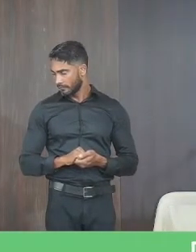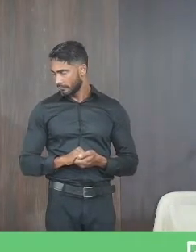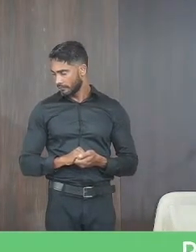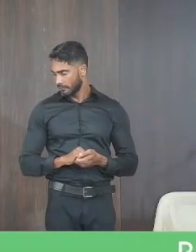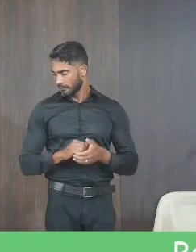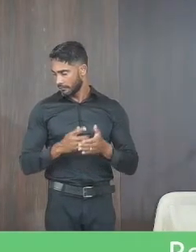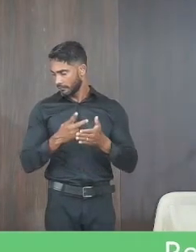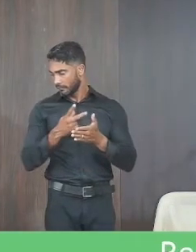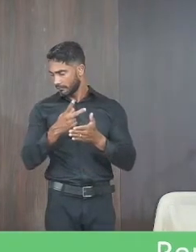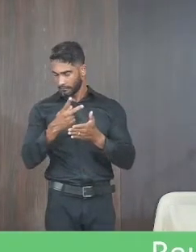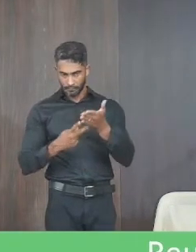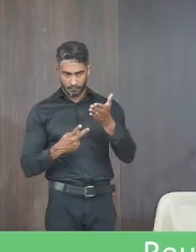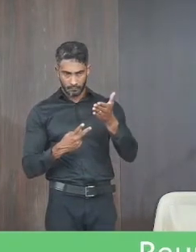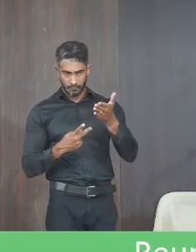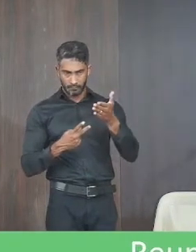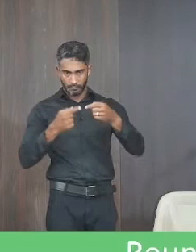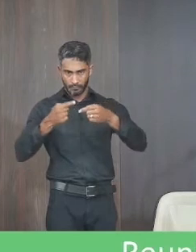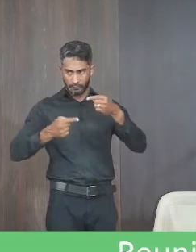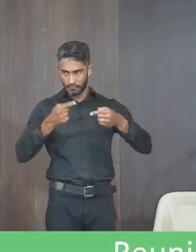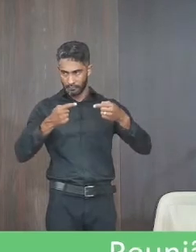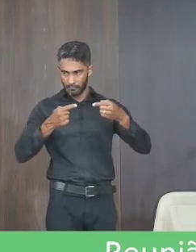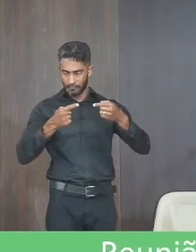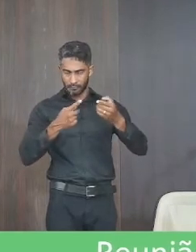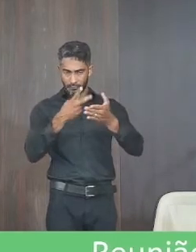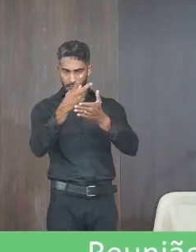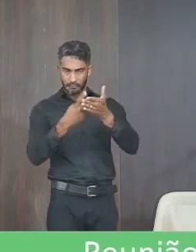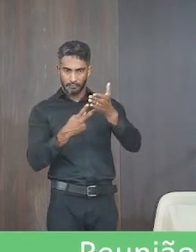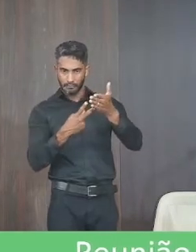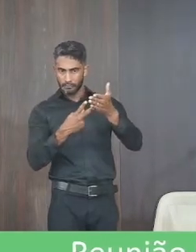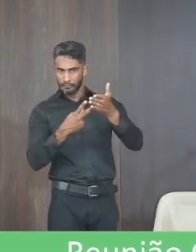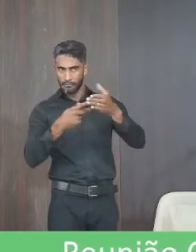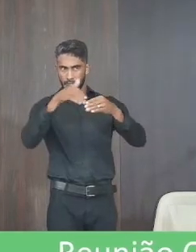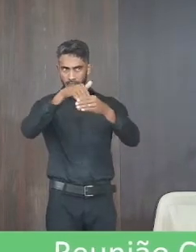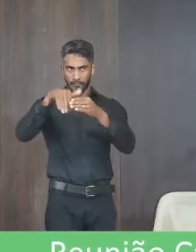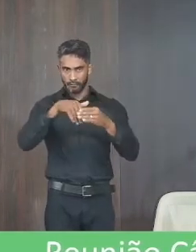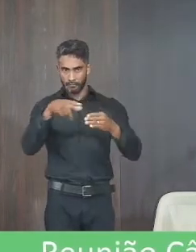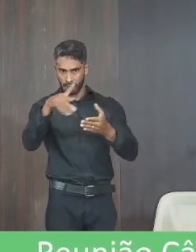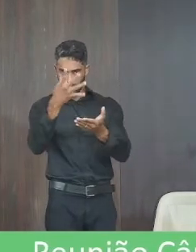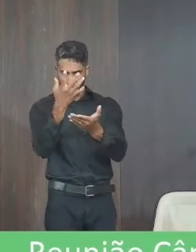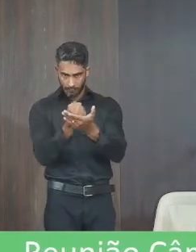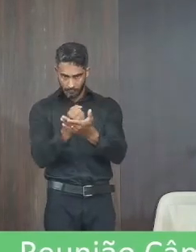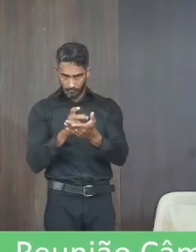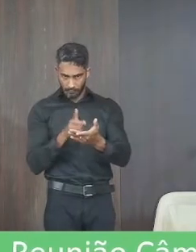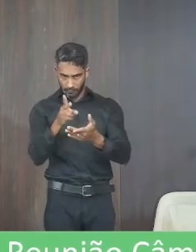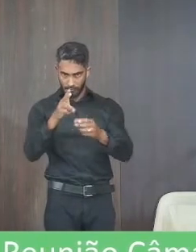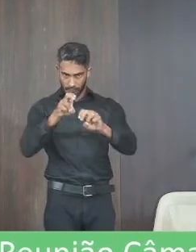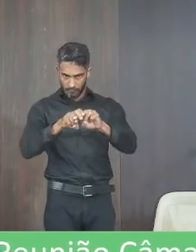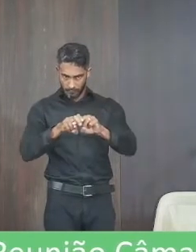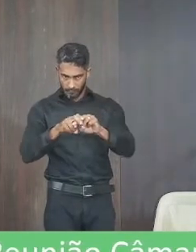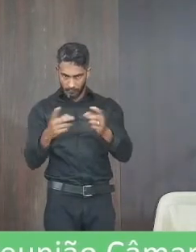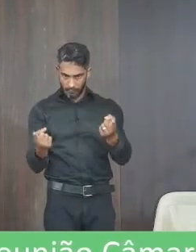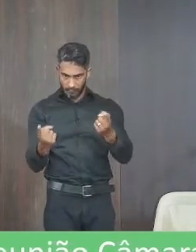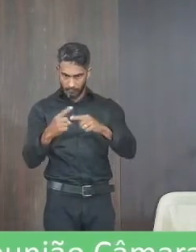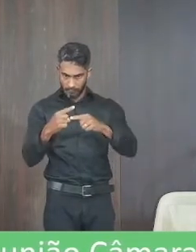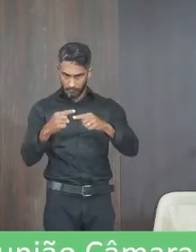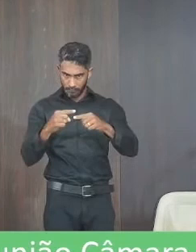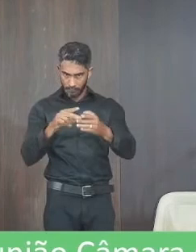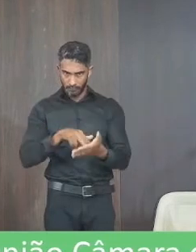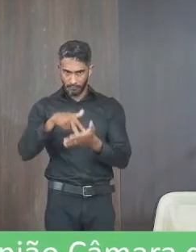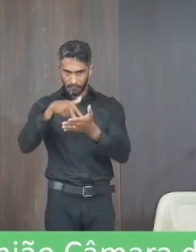para esse final esta discussão para esse final está em votação que por favor permaneça sentado os contrários se levantem